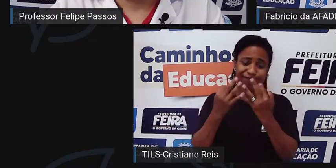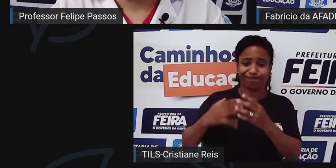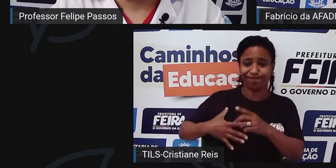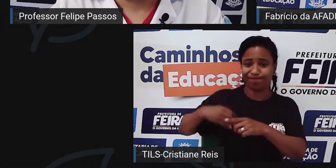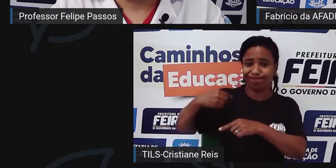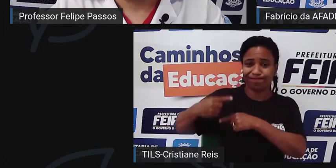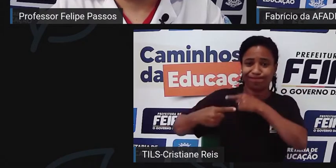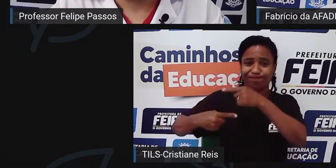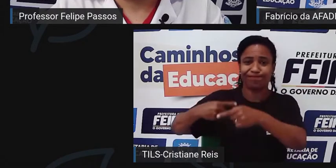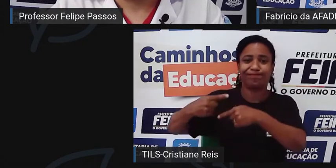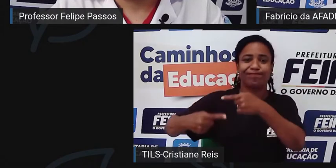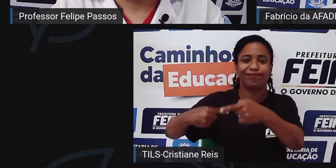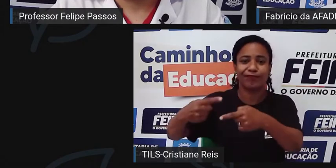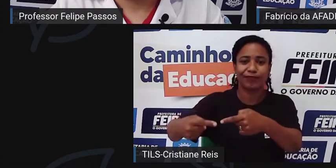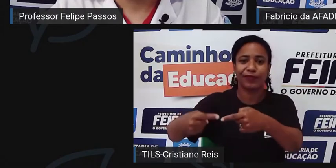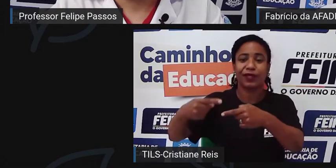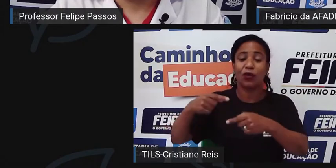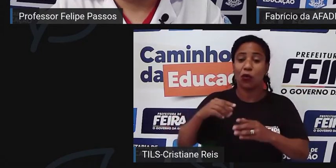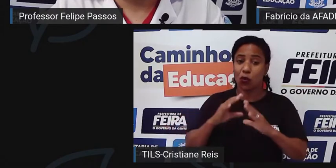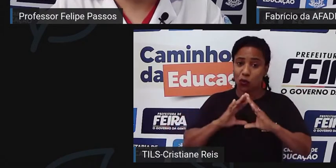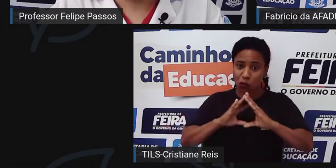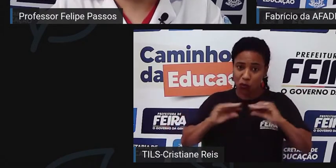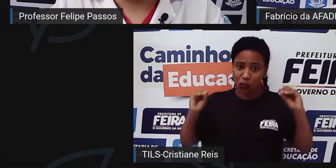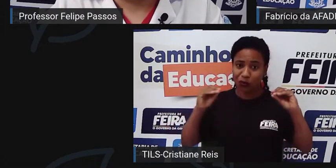tem cura, mas tem tratamento.